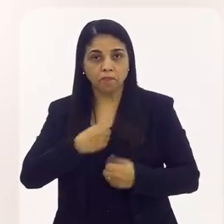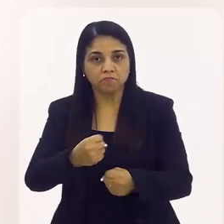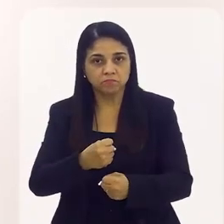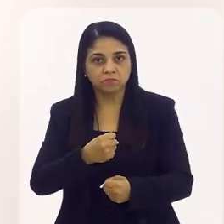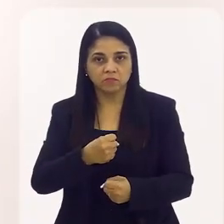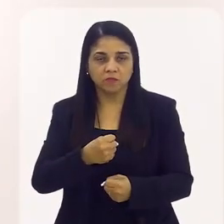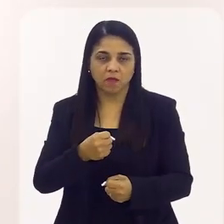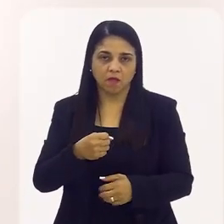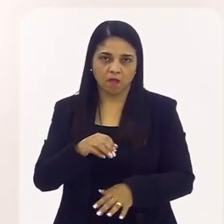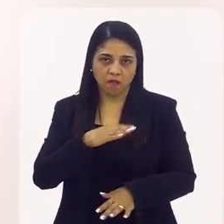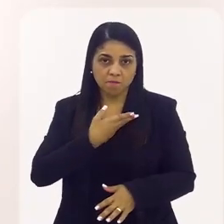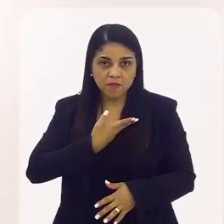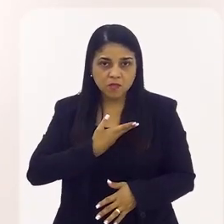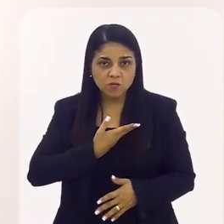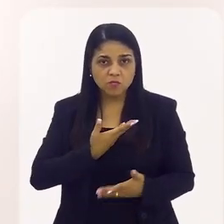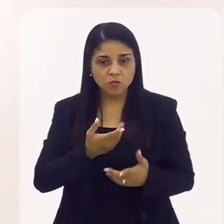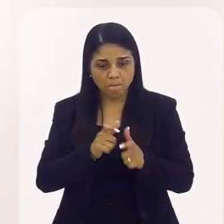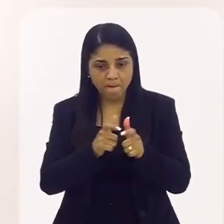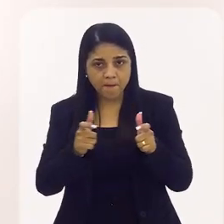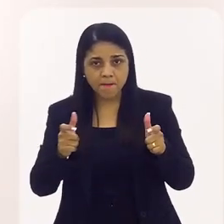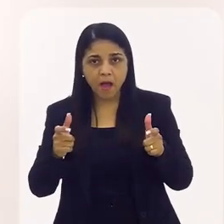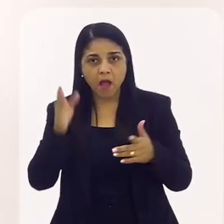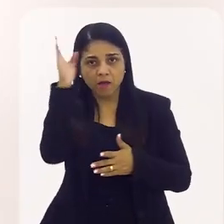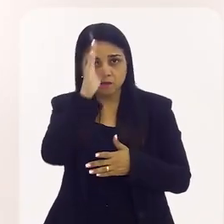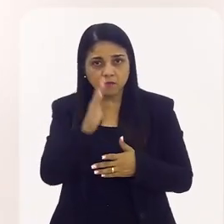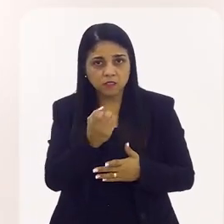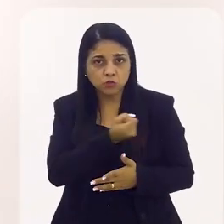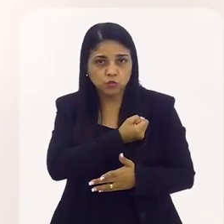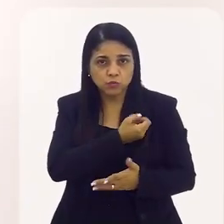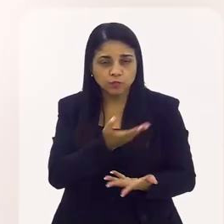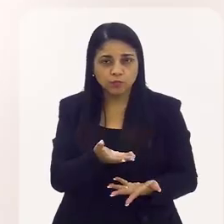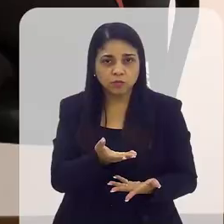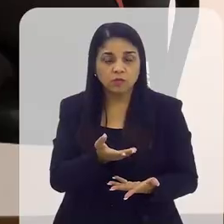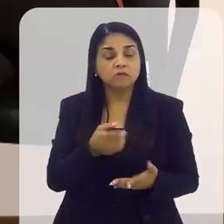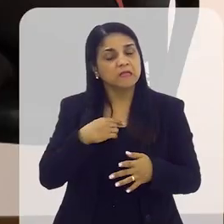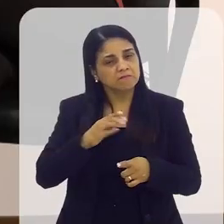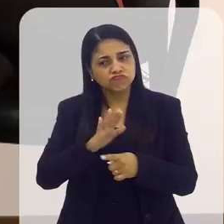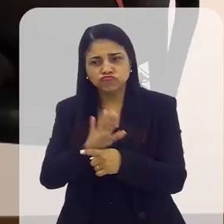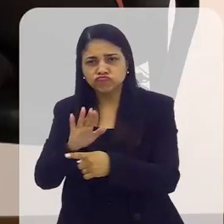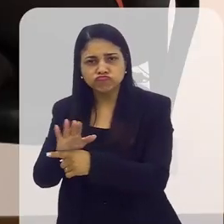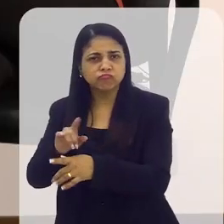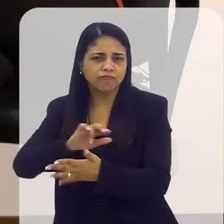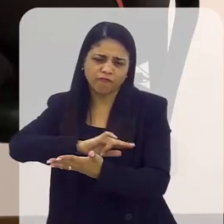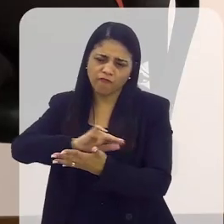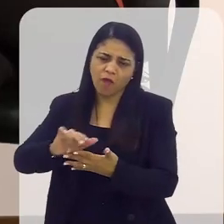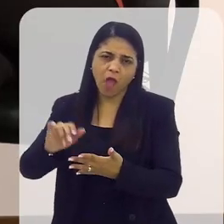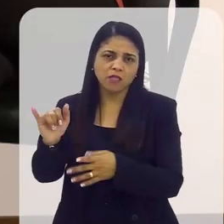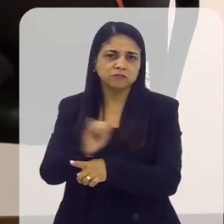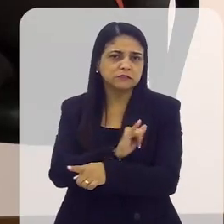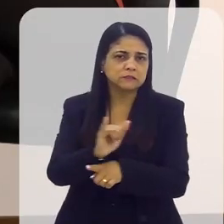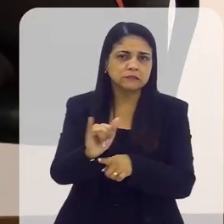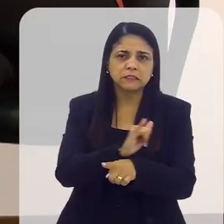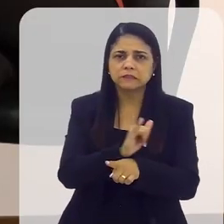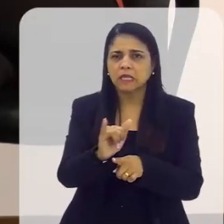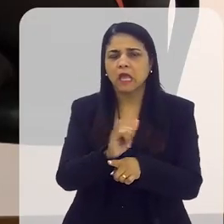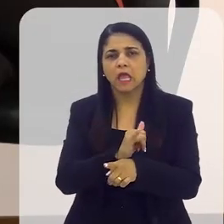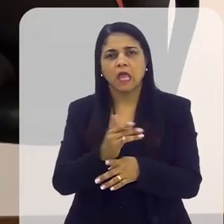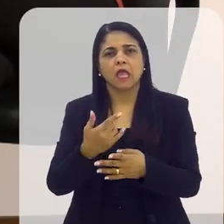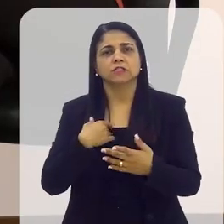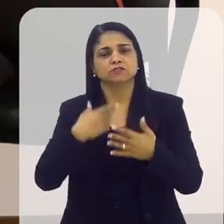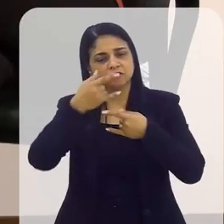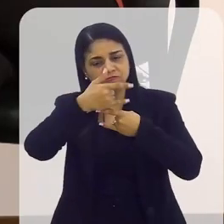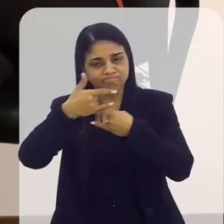tanto aqui no Brasil. Então, você tem várias formas de ajudar. E é o que a gente fala na nossa live.